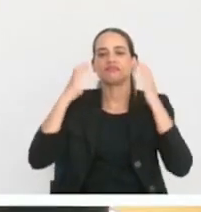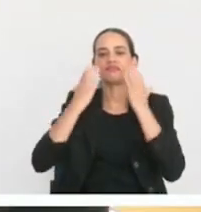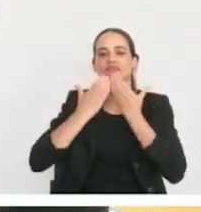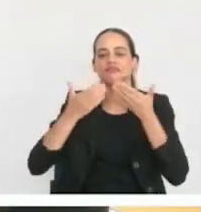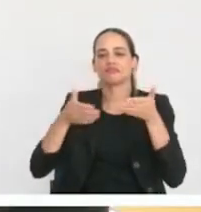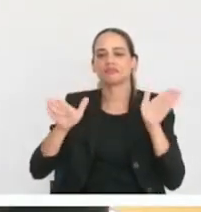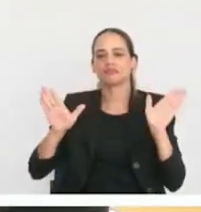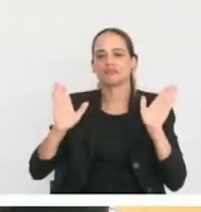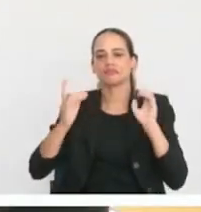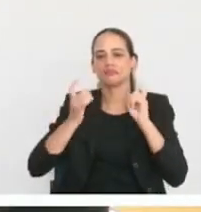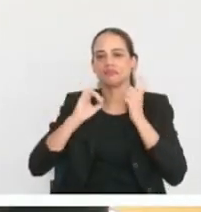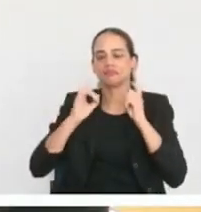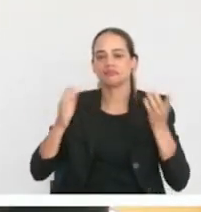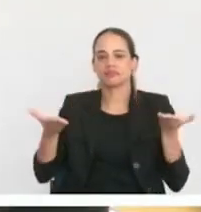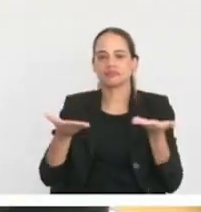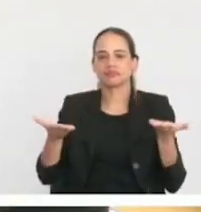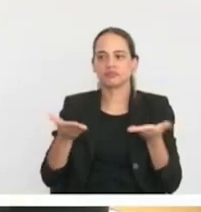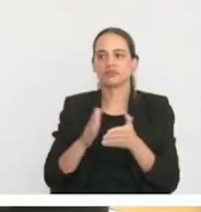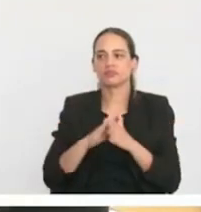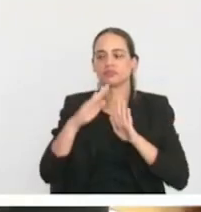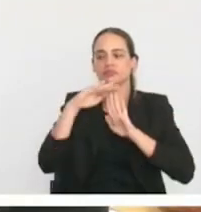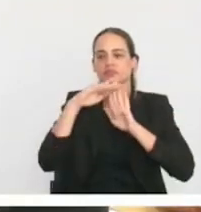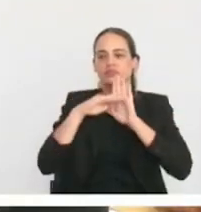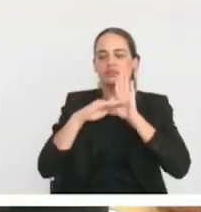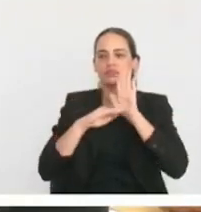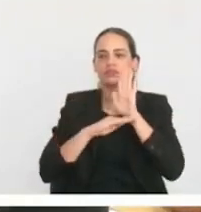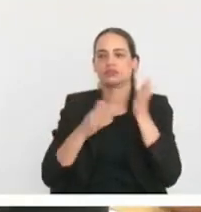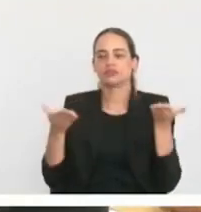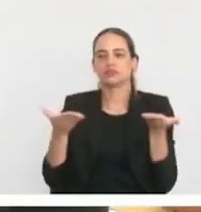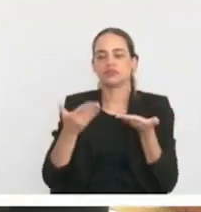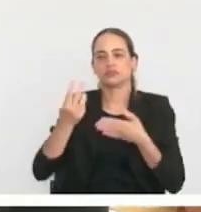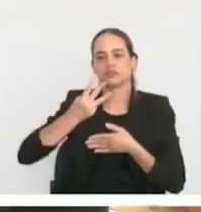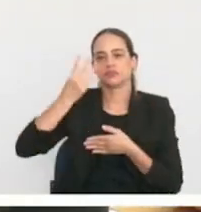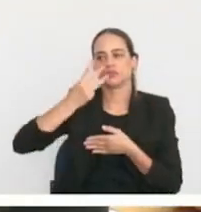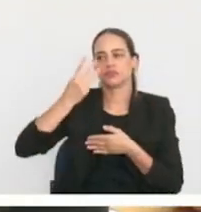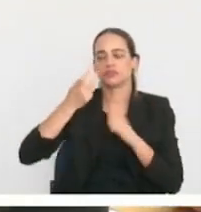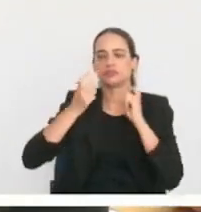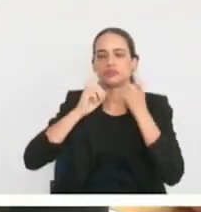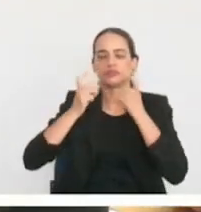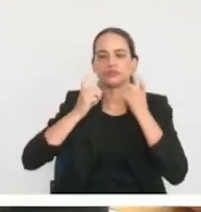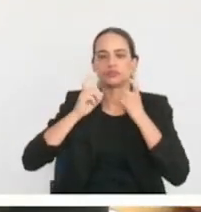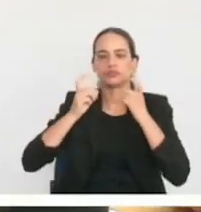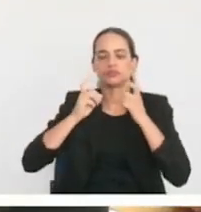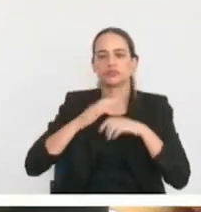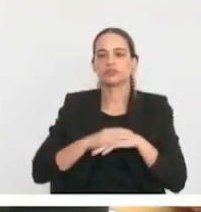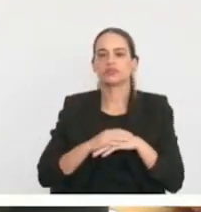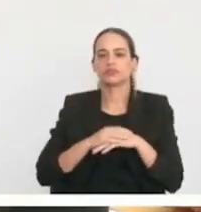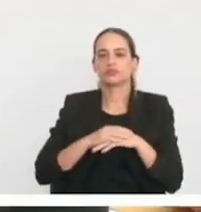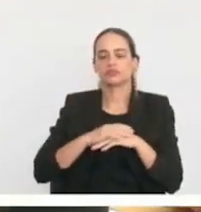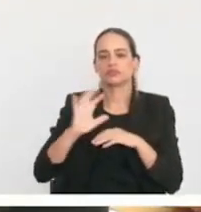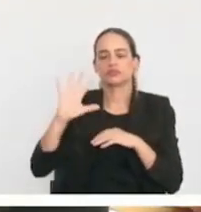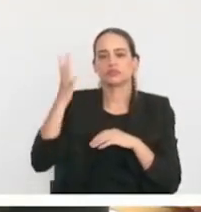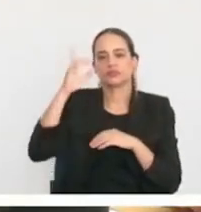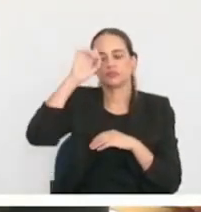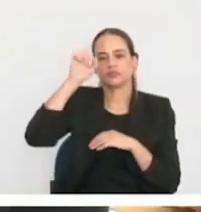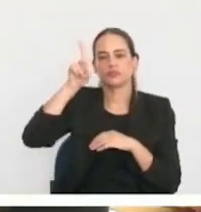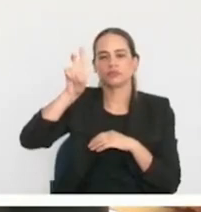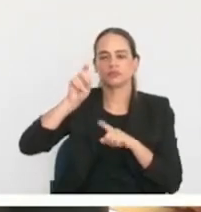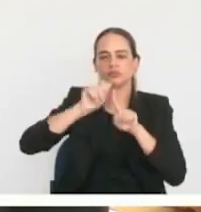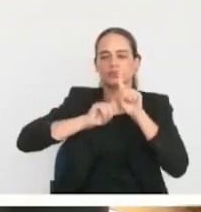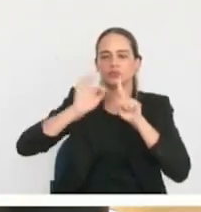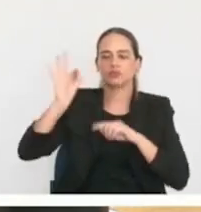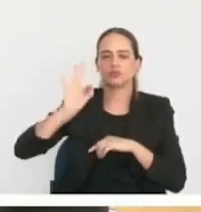trabalhos desta sessão. Ordem dos trabalhos para a terceira sessão ordinária a ser realizada no dia 15 de fevereiro de